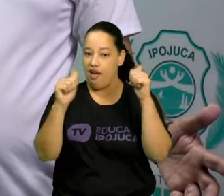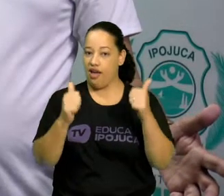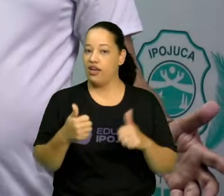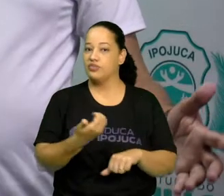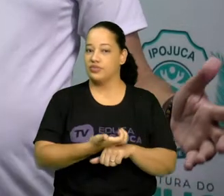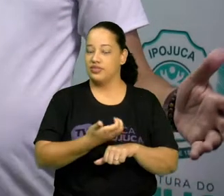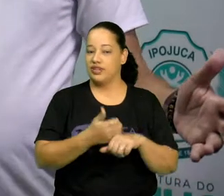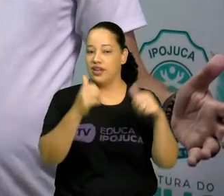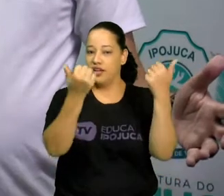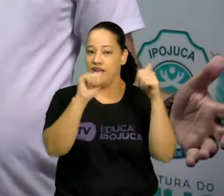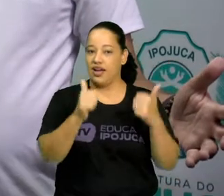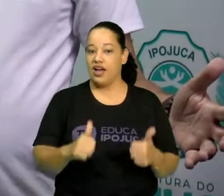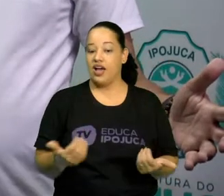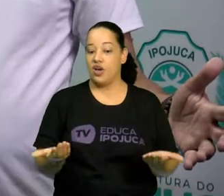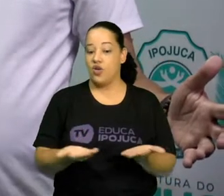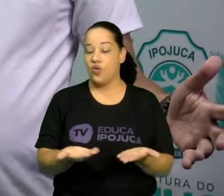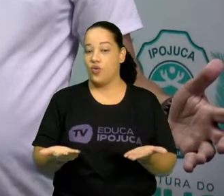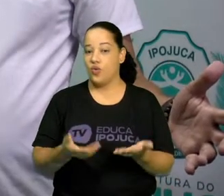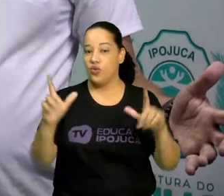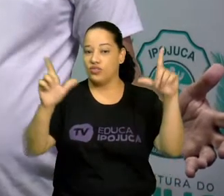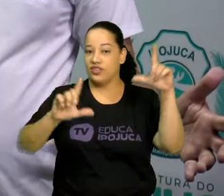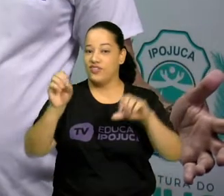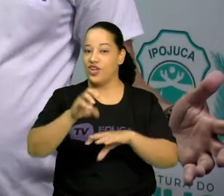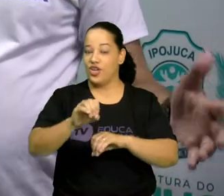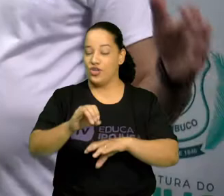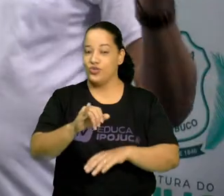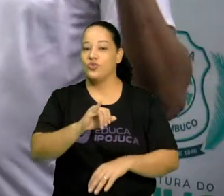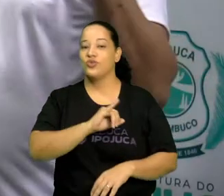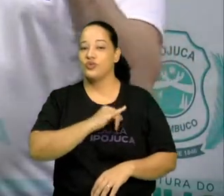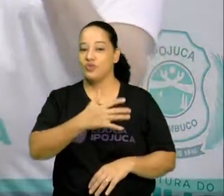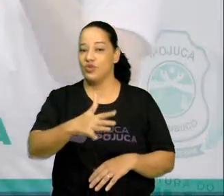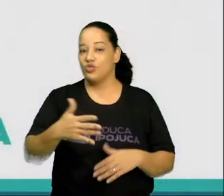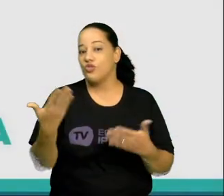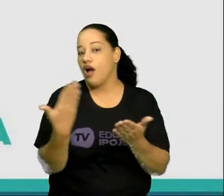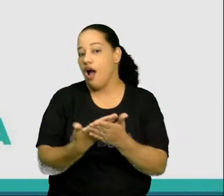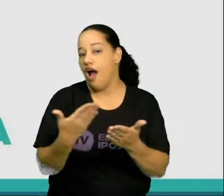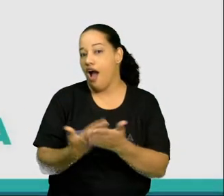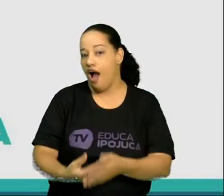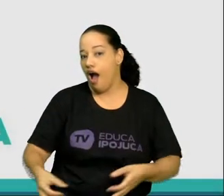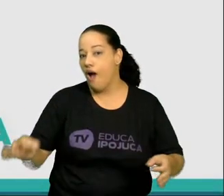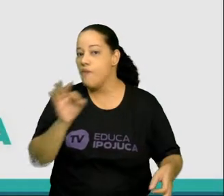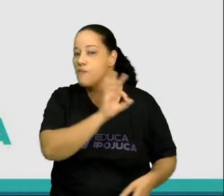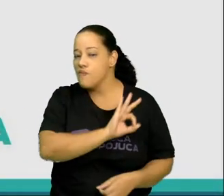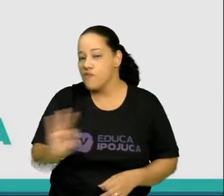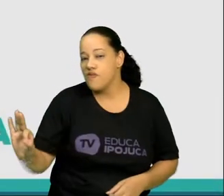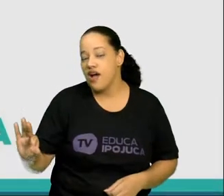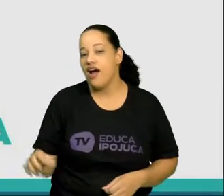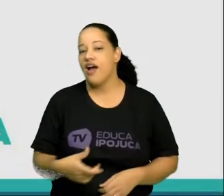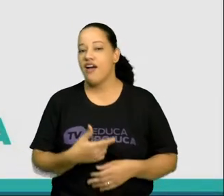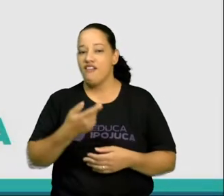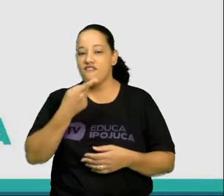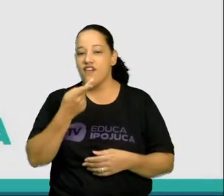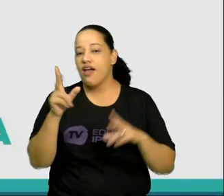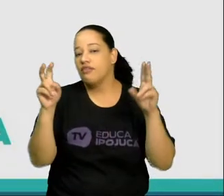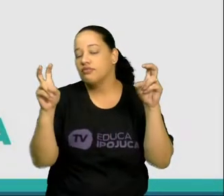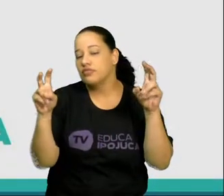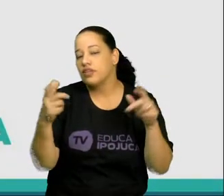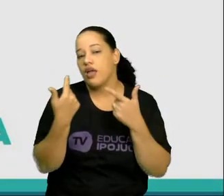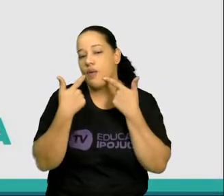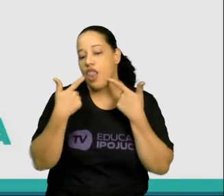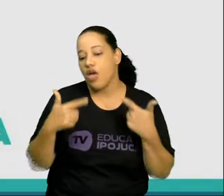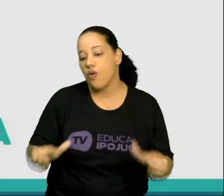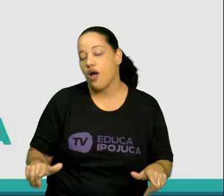e Pojuca nós vamos ter uma aula maravilhosa. Vamos falar sobre linguagens das artes,